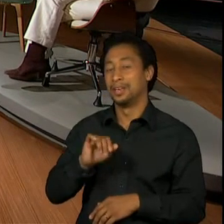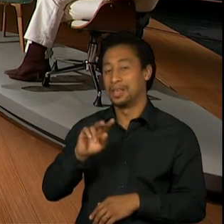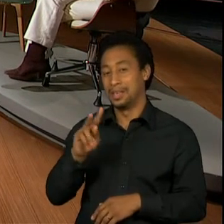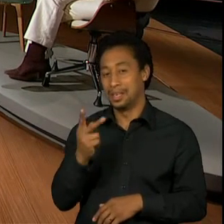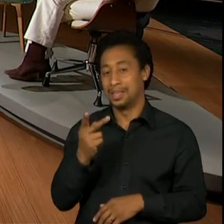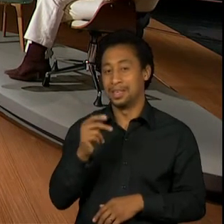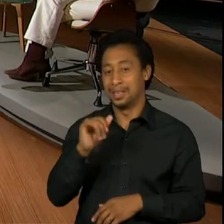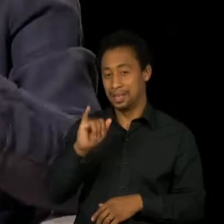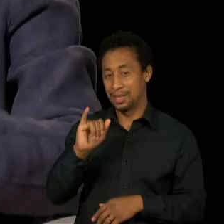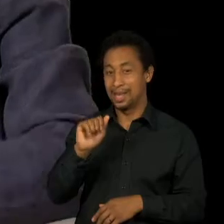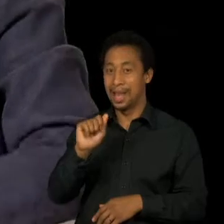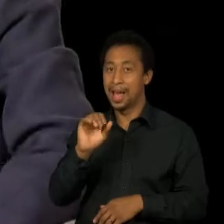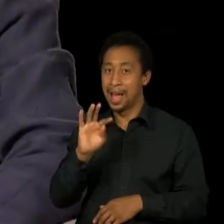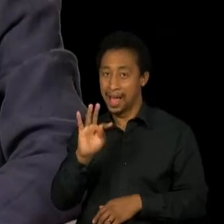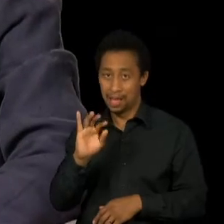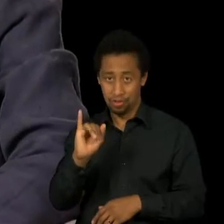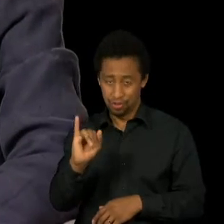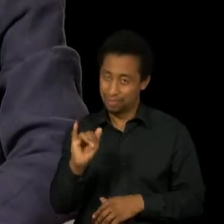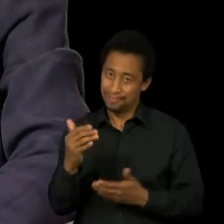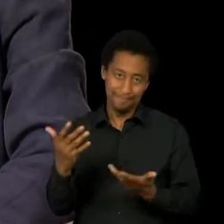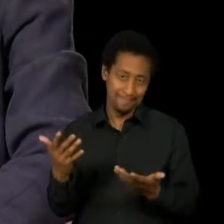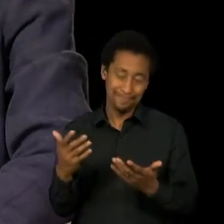nem de danceteria, nem de nada.